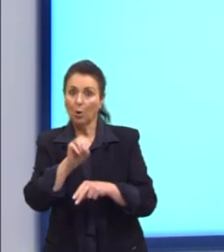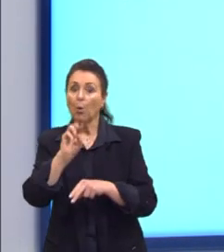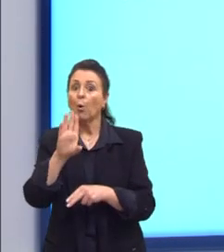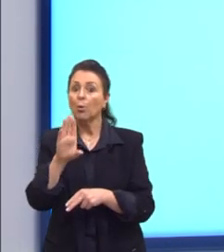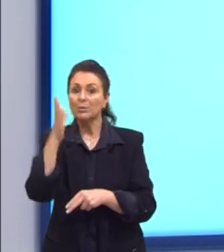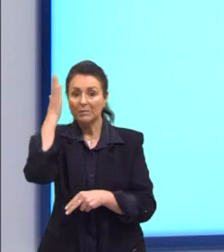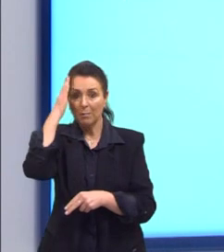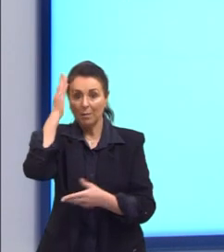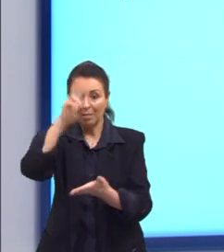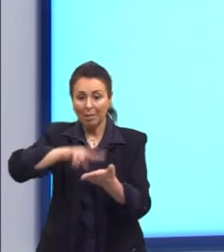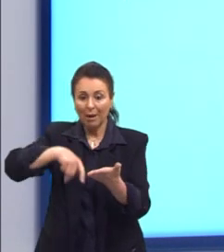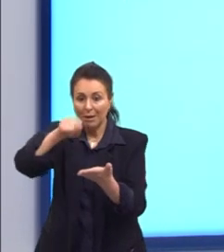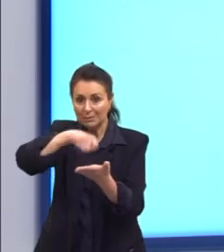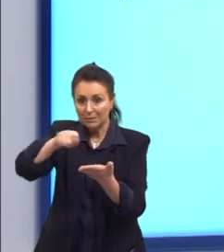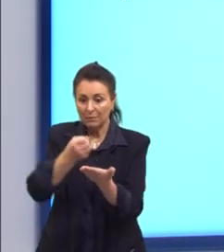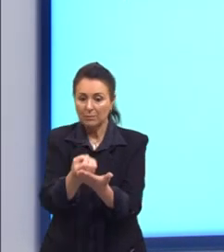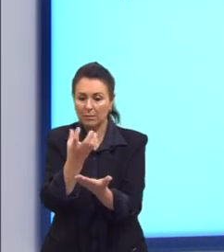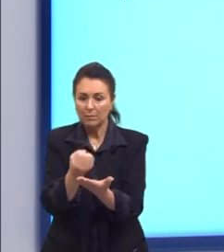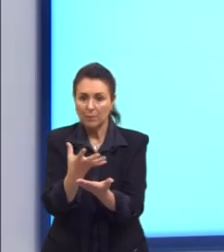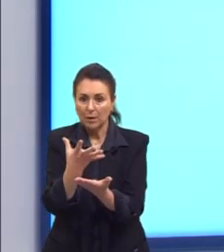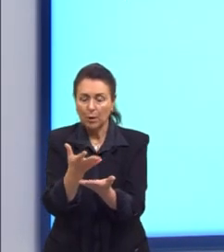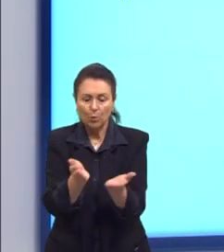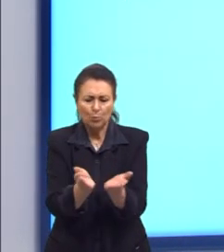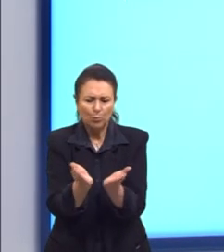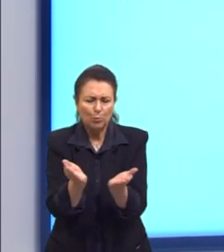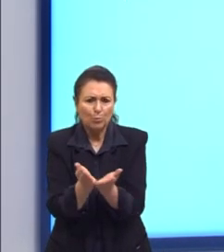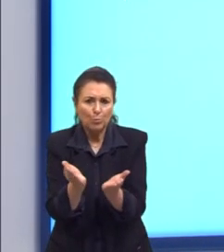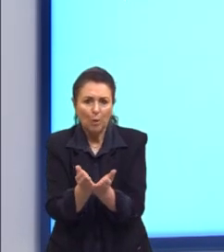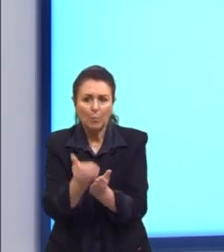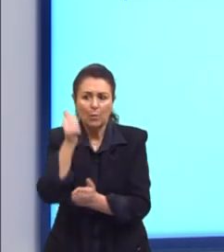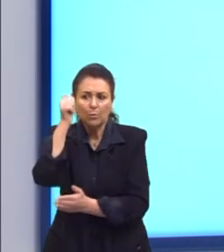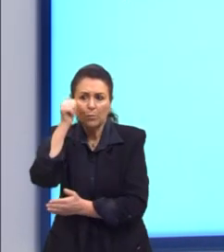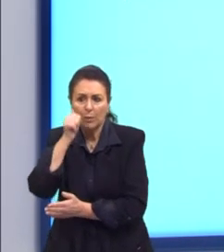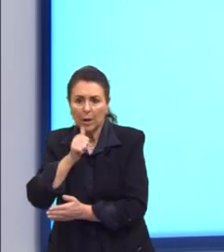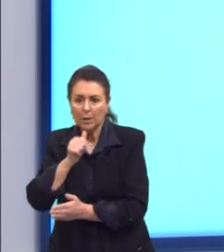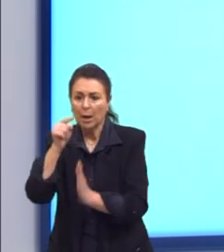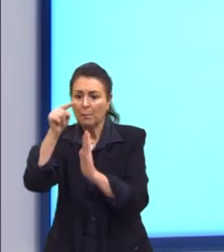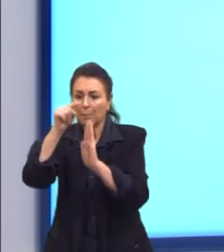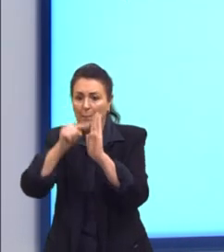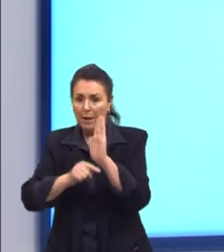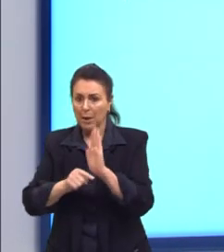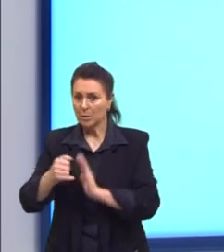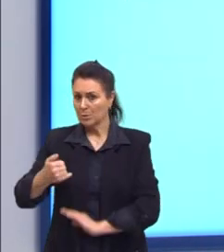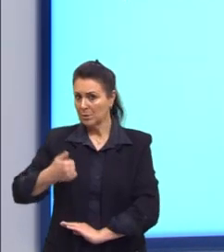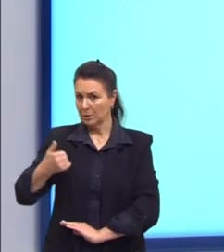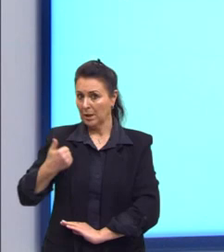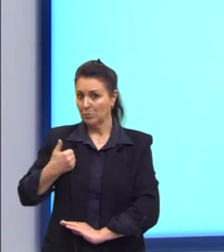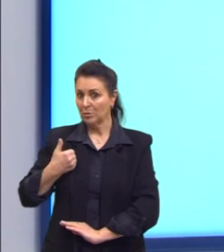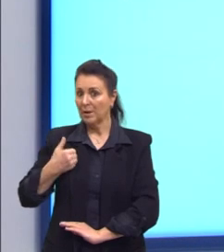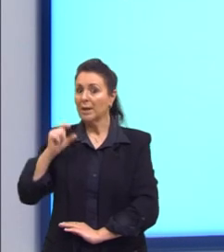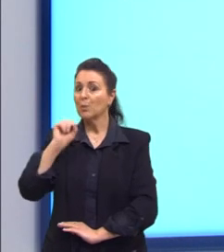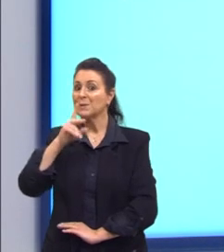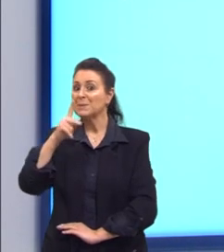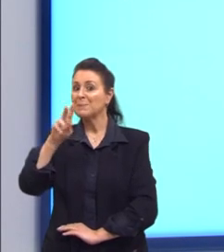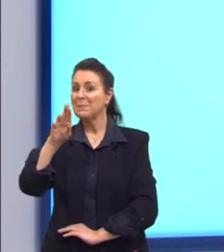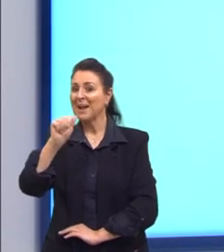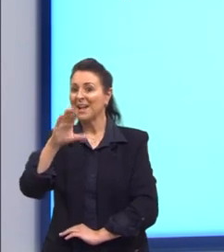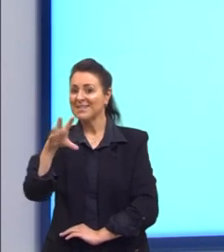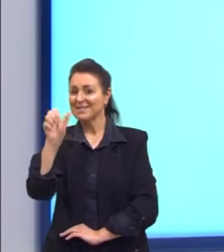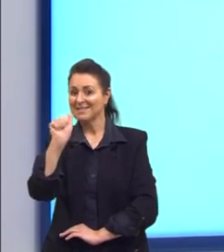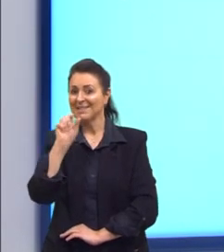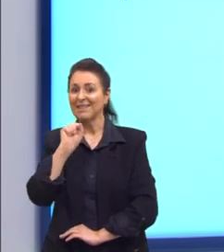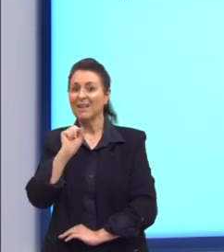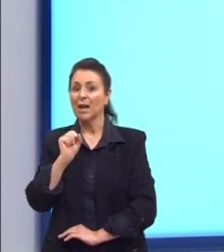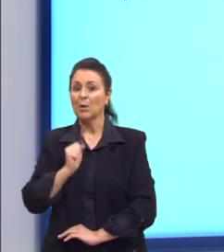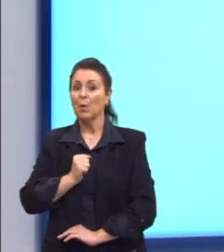alfabetização, os mendigos, as mulheres, os menores de idade, os praças, quem eram os praças? Militares